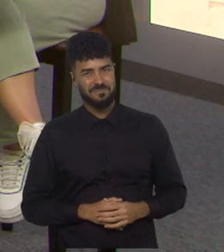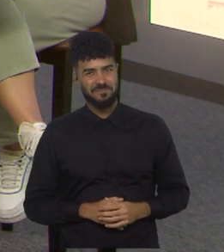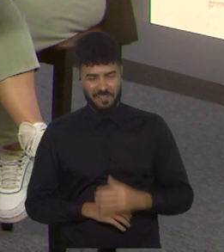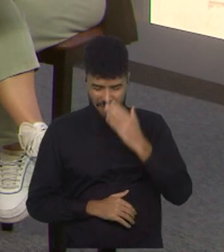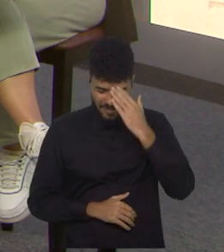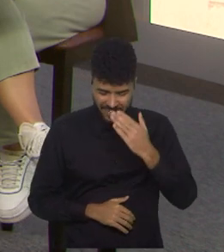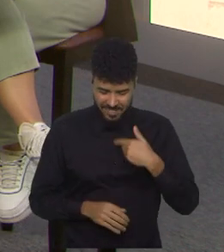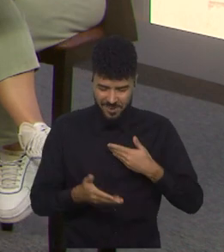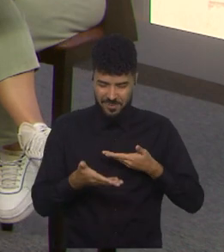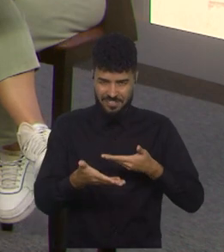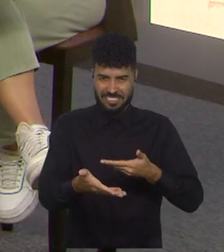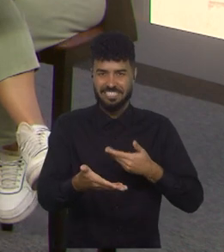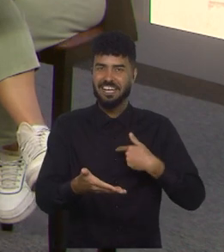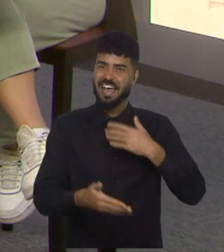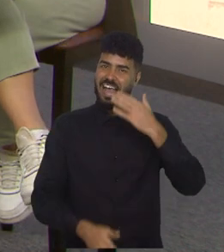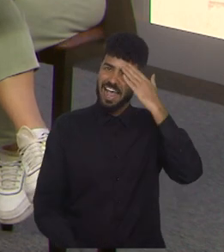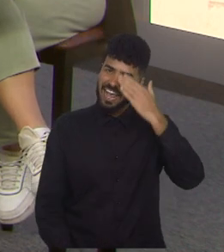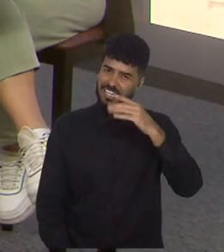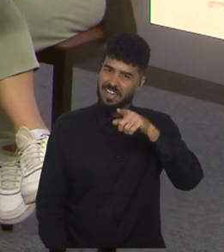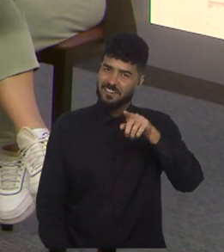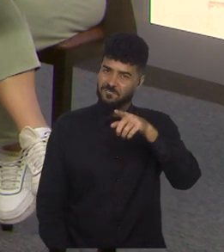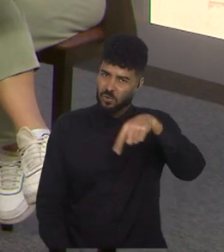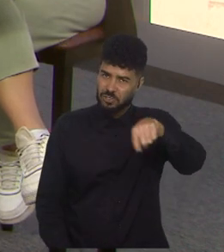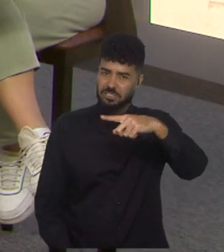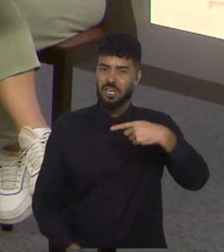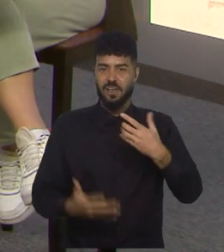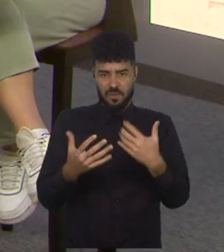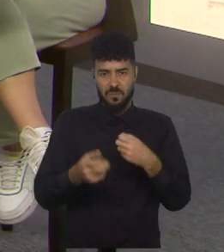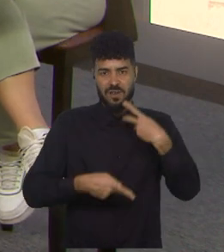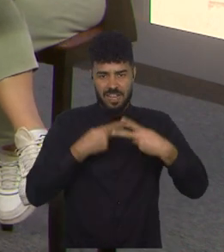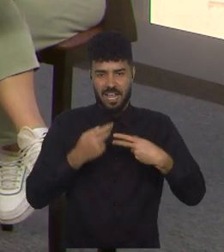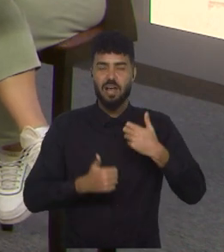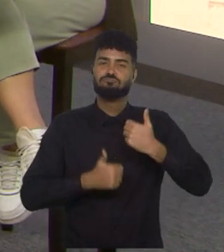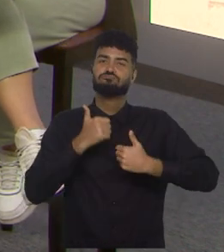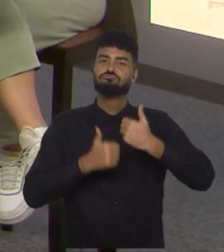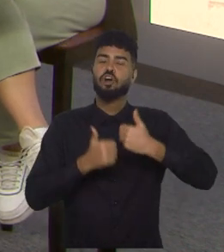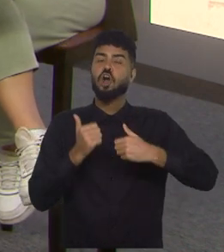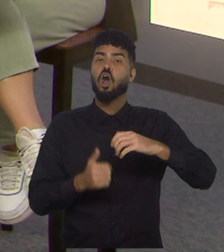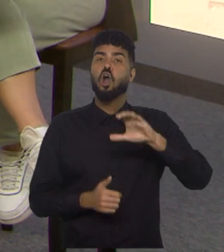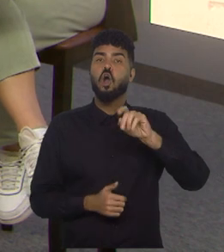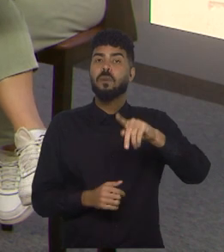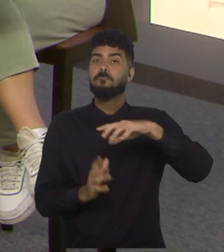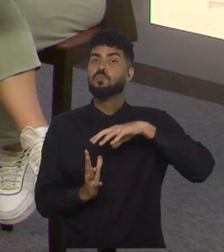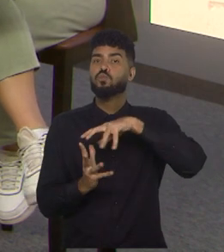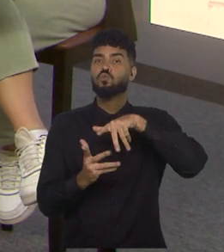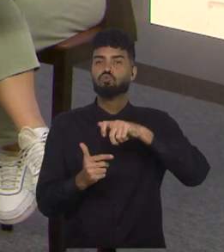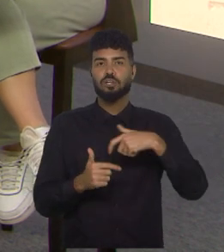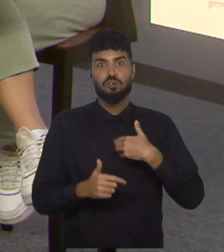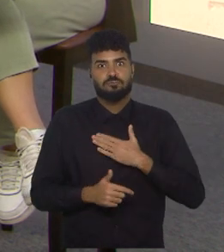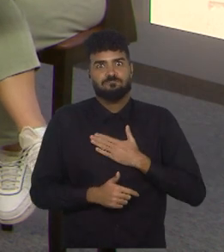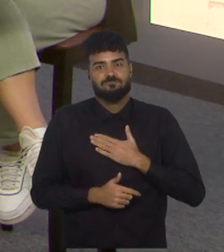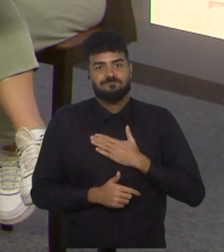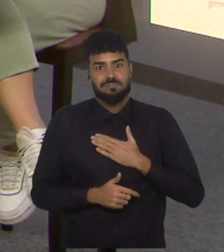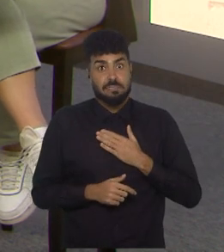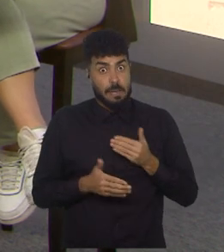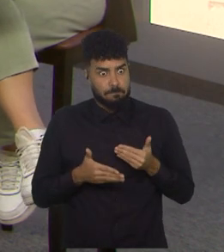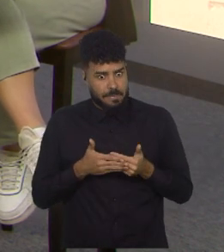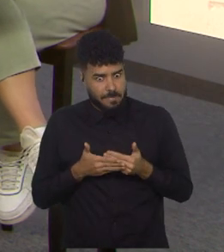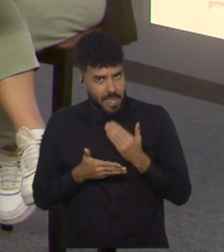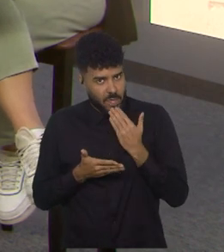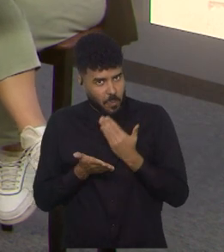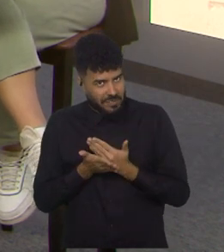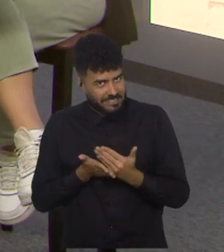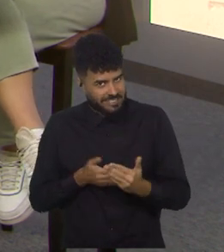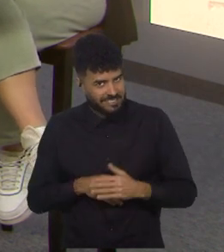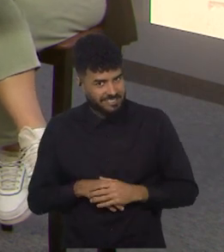Obrigada pelo convite, quero agradecer a vocês, a equipe. Vamos falar de Copa do Mundo, né? Que é um assunto que a gente curte muito. A Copa do Mundo está batendo na porta, já.